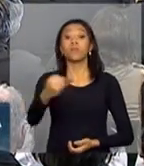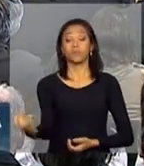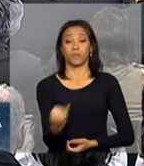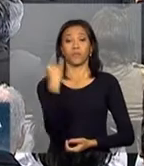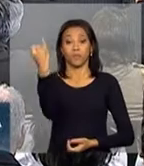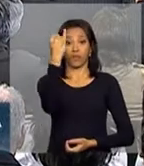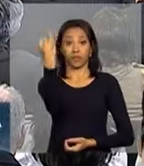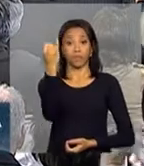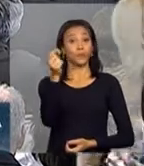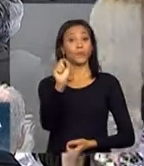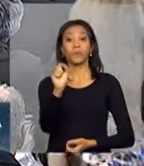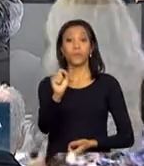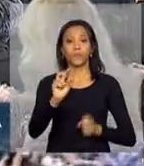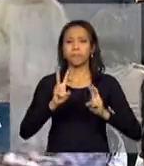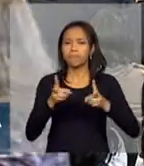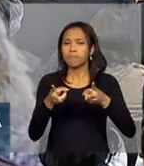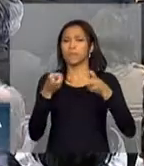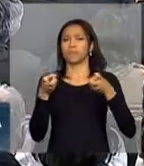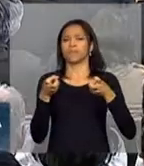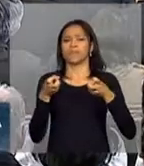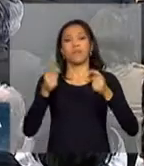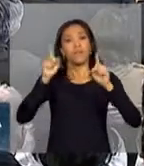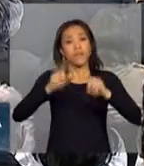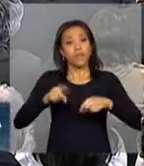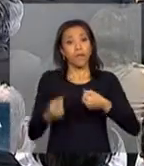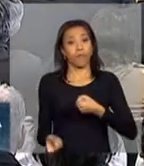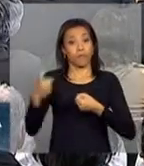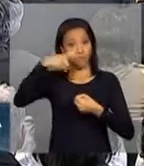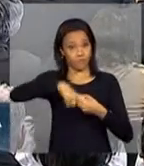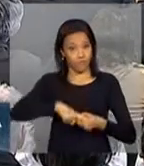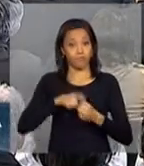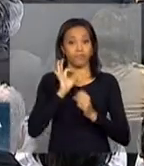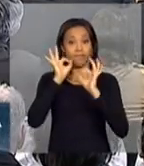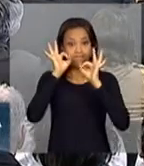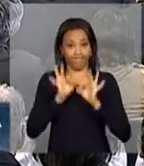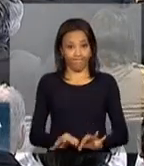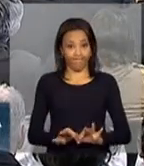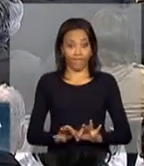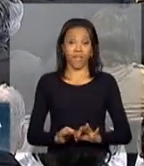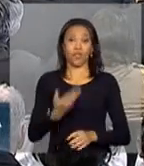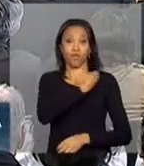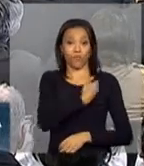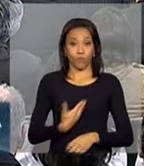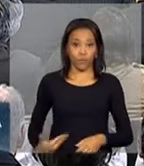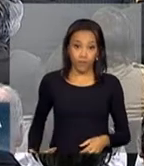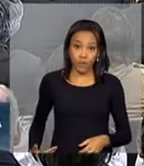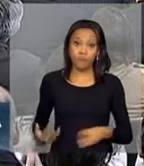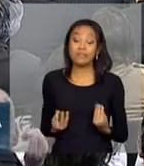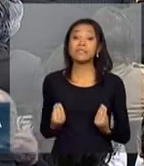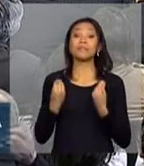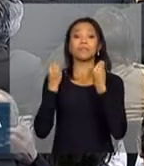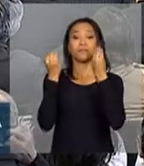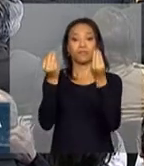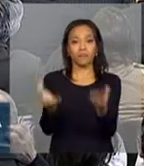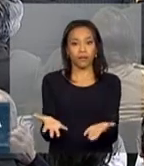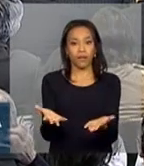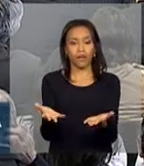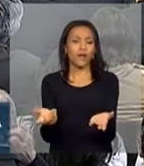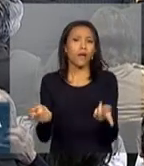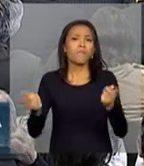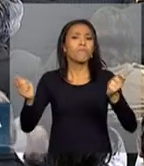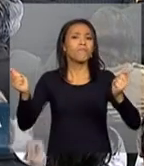perceber que essa é uma parceria real em que o setor público viabiliza as